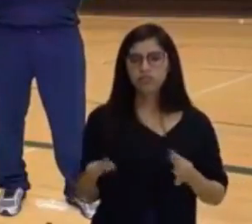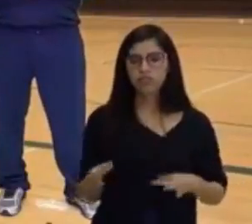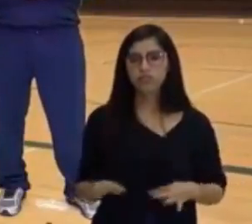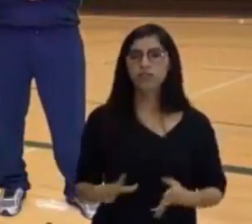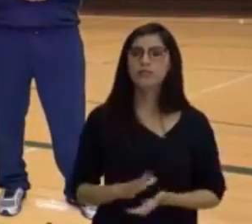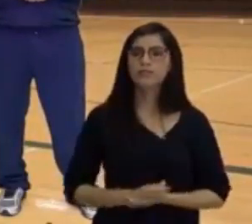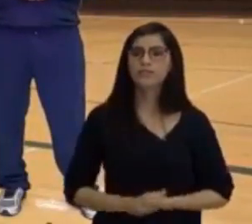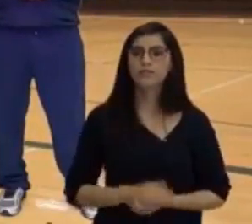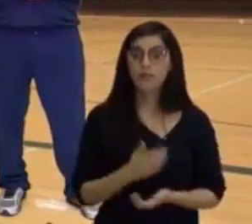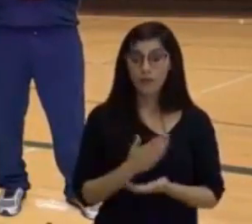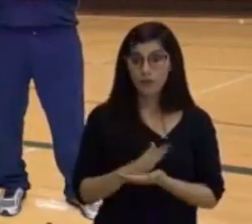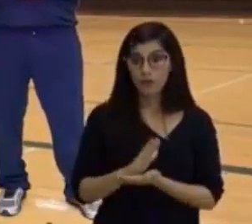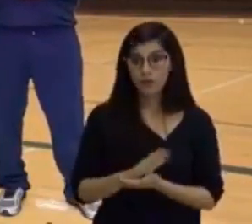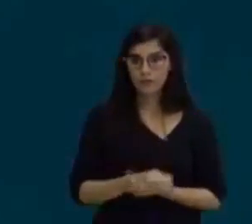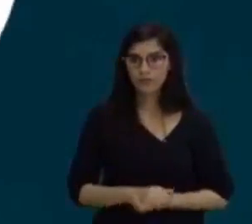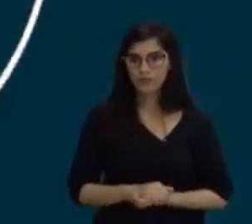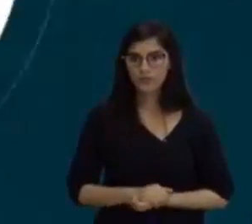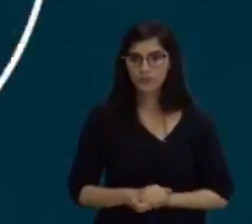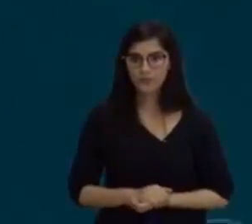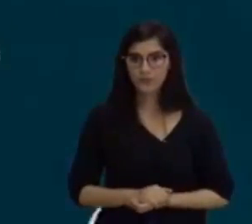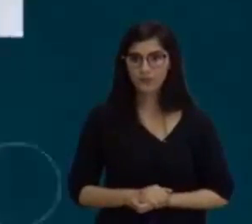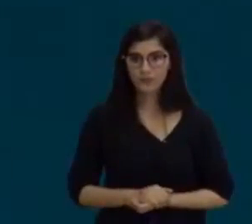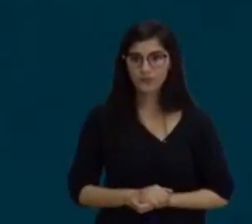aula. Vamos lá? Vamos para a nossa aula?